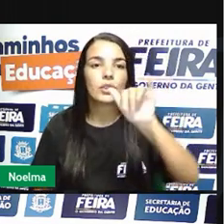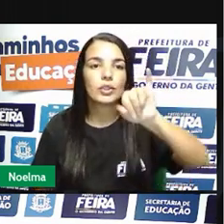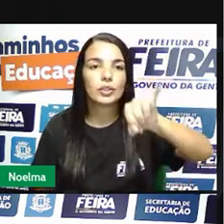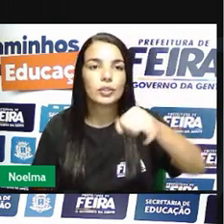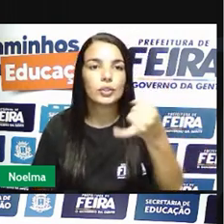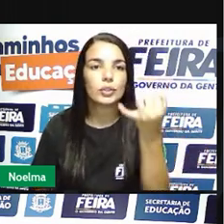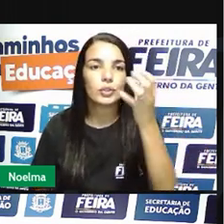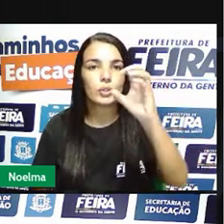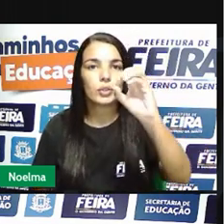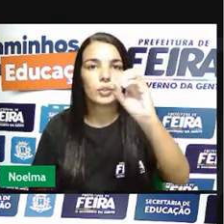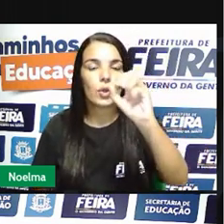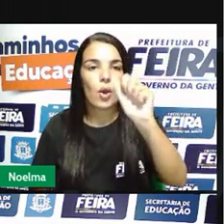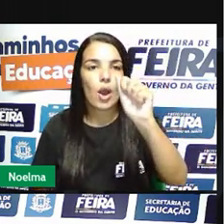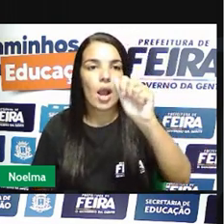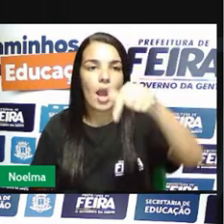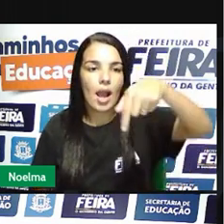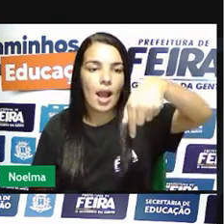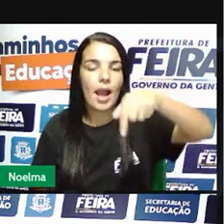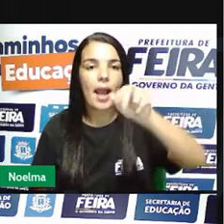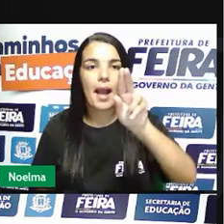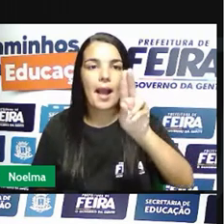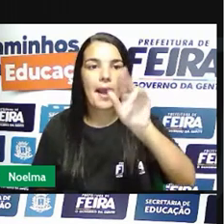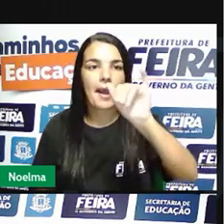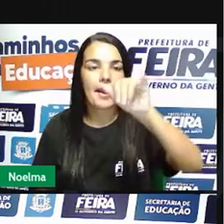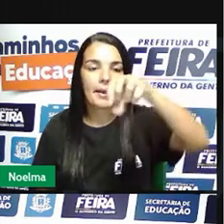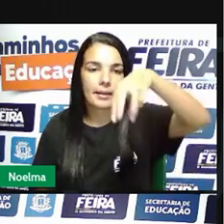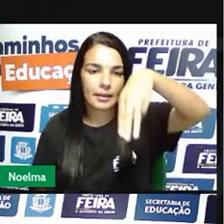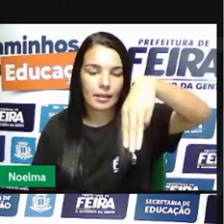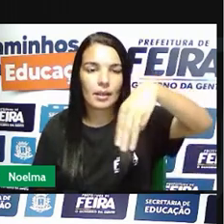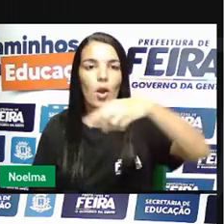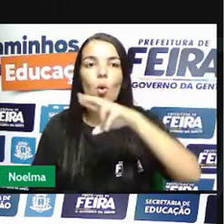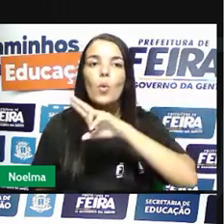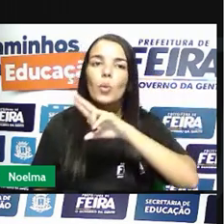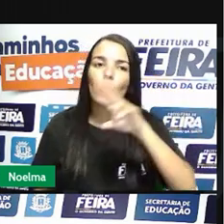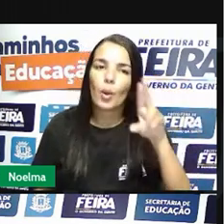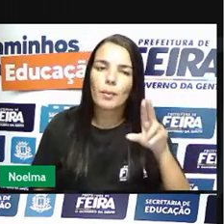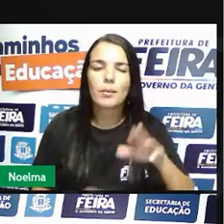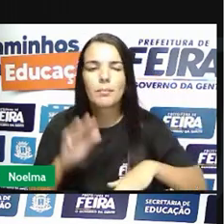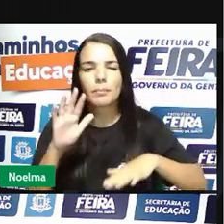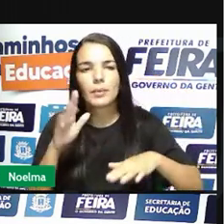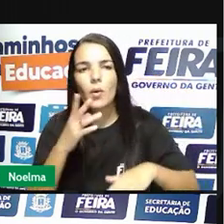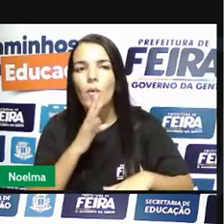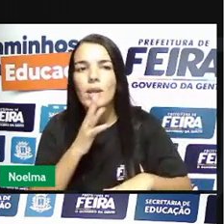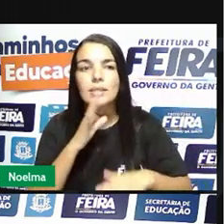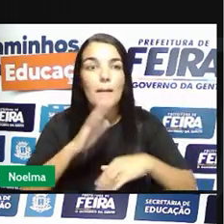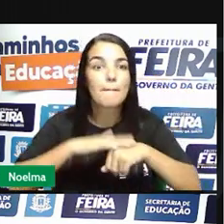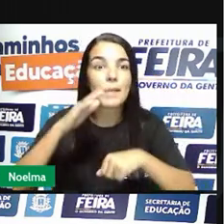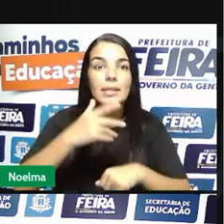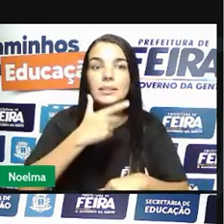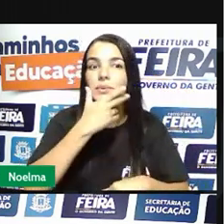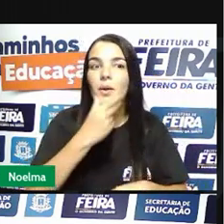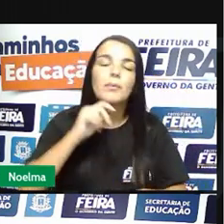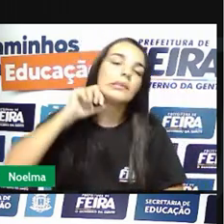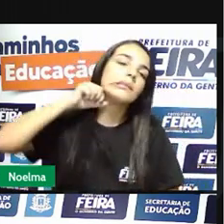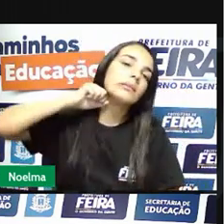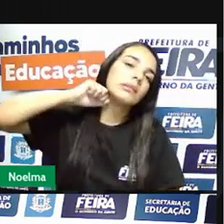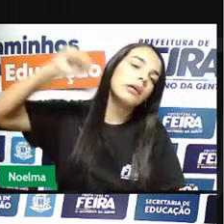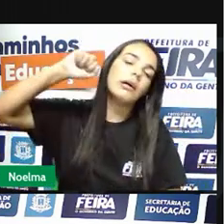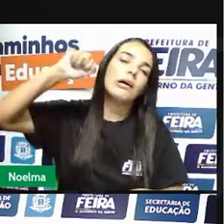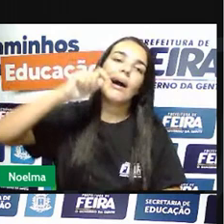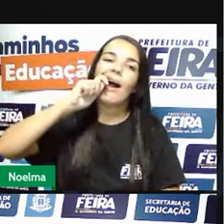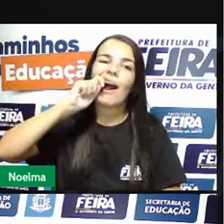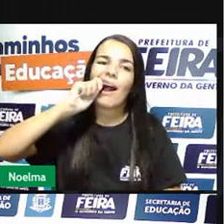Xavier, que é popularmente conhecido como Tiradentes. O grupo era formado pelos poetas Thomas Antônio